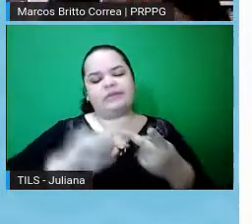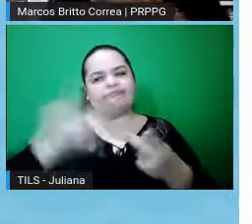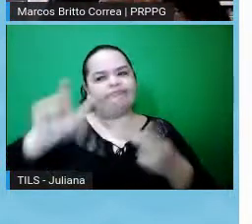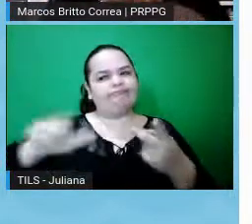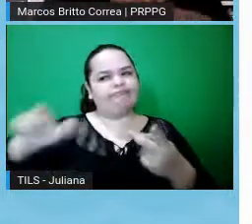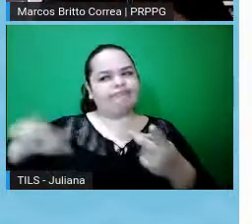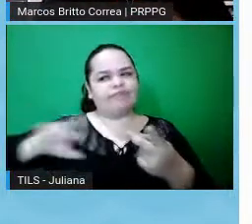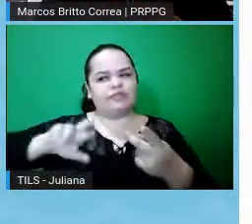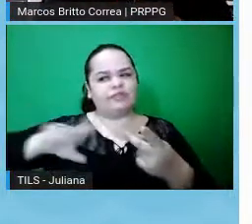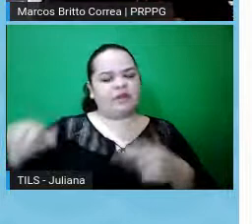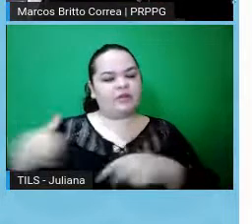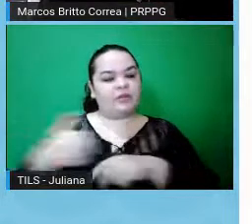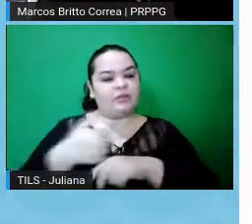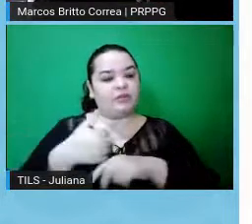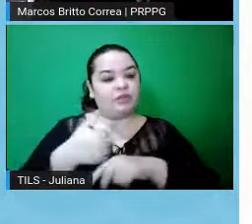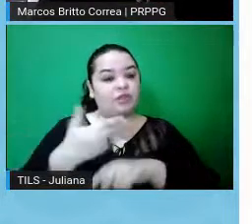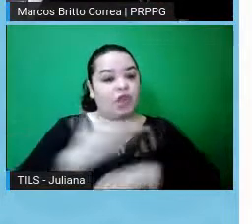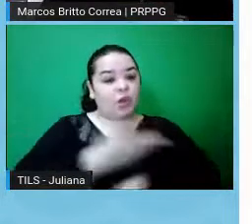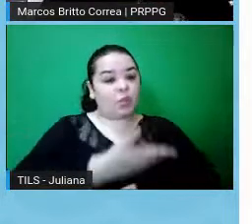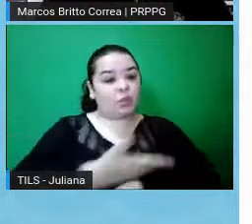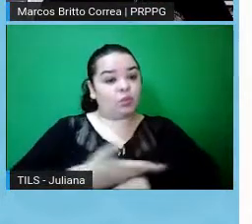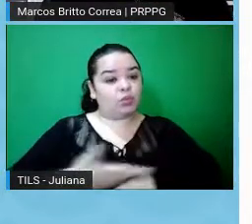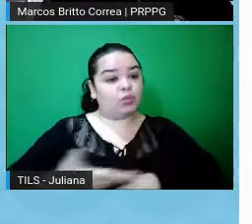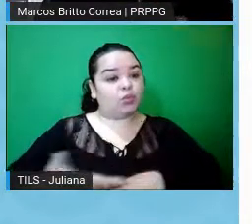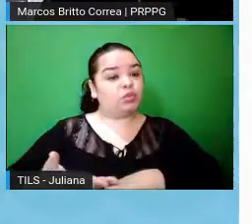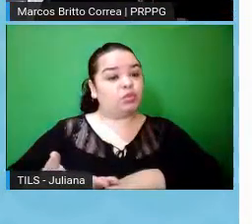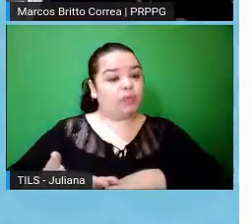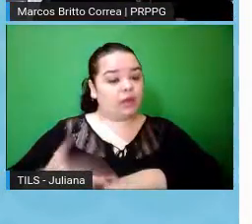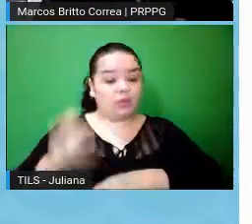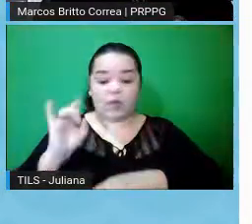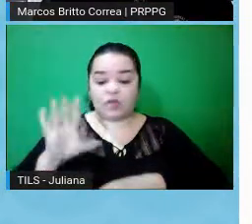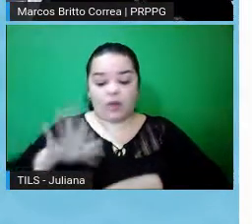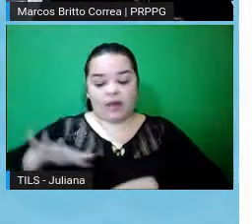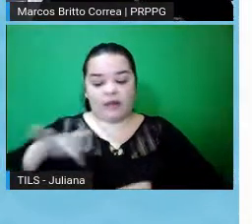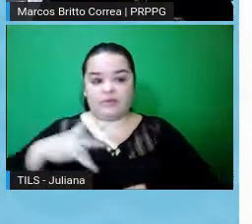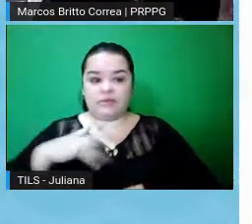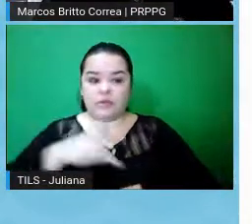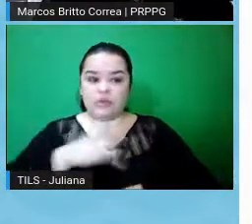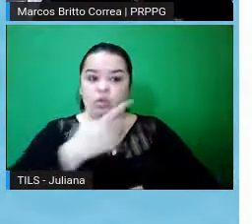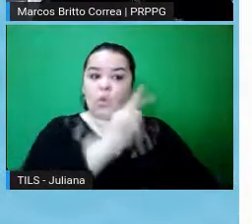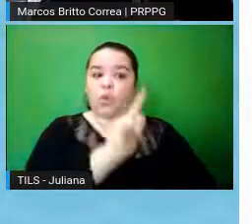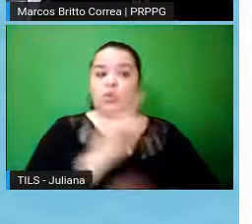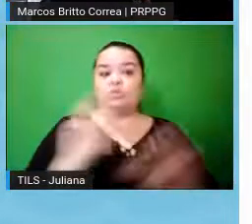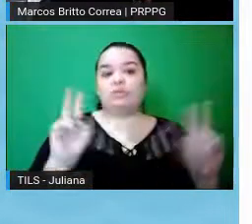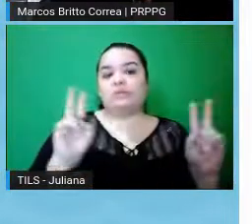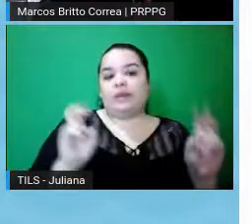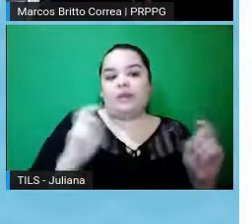acostumado a avaliar projetos que não são necessariamente da área da saúde. Os outros também têm, tá.